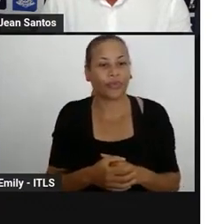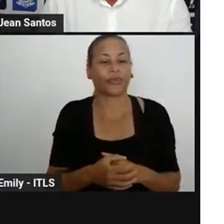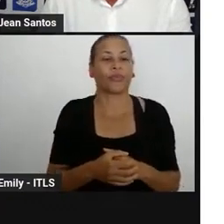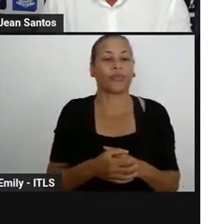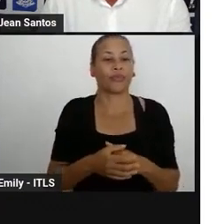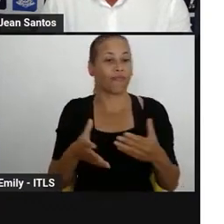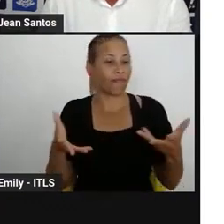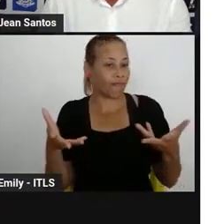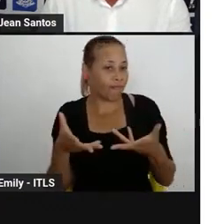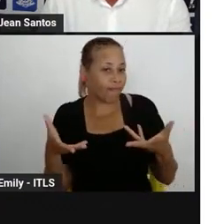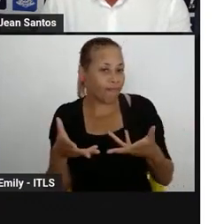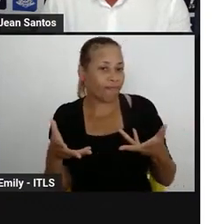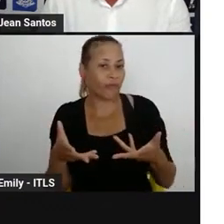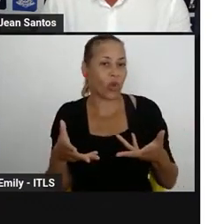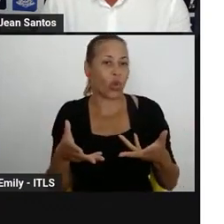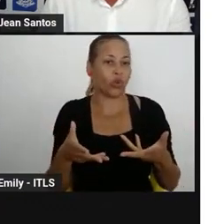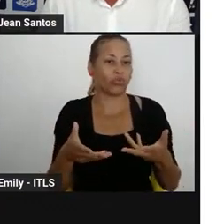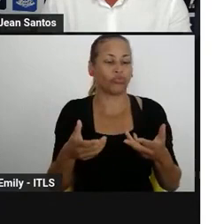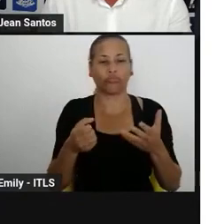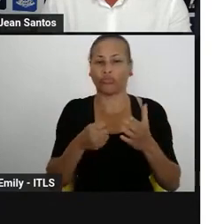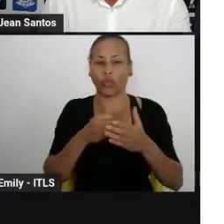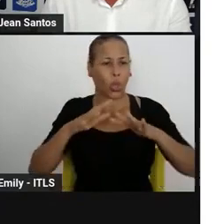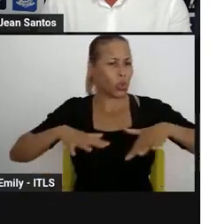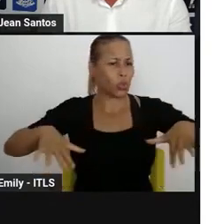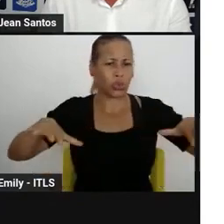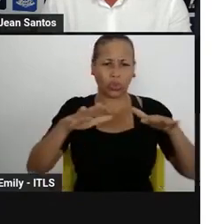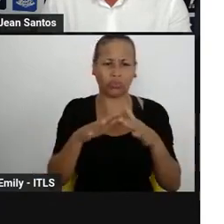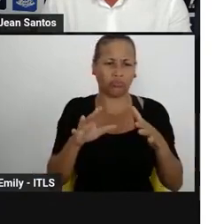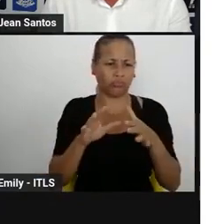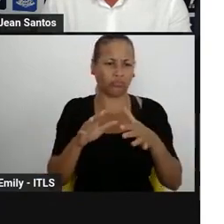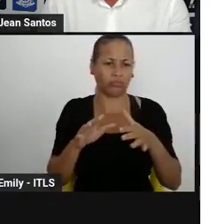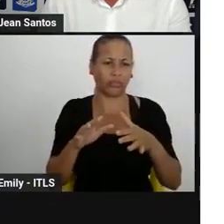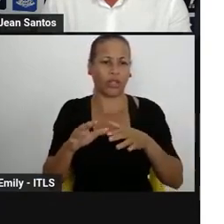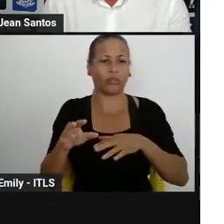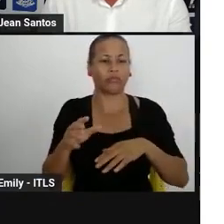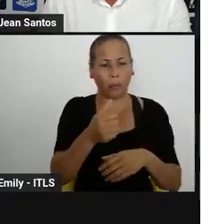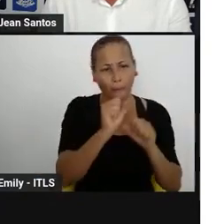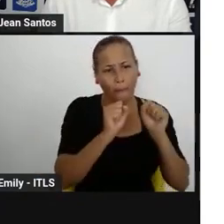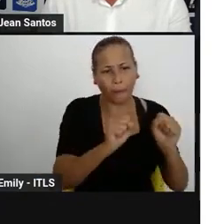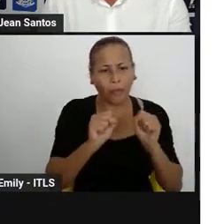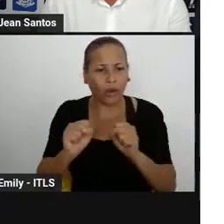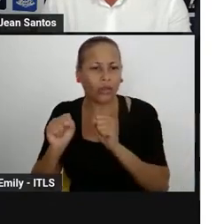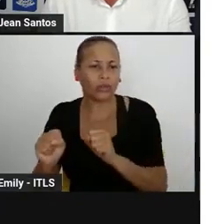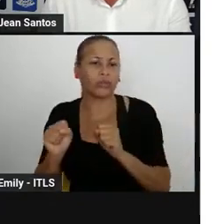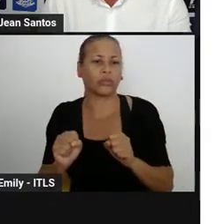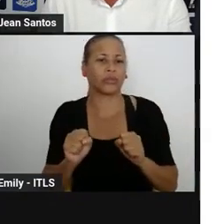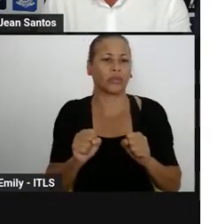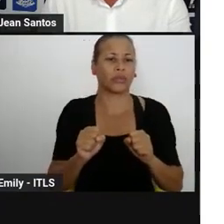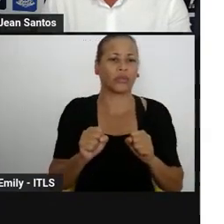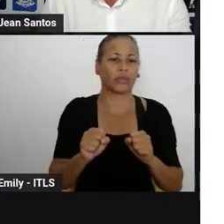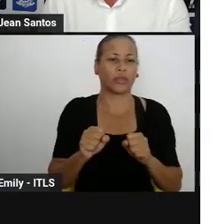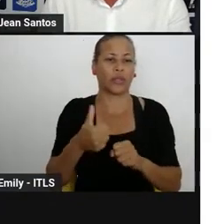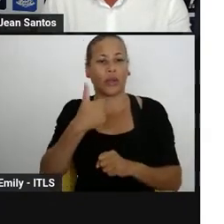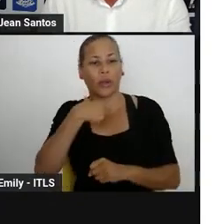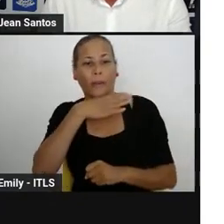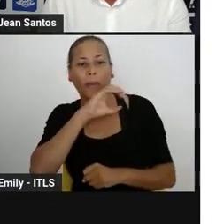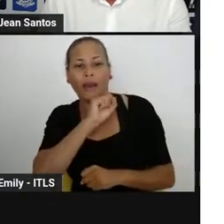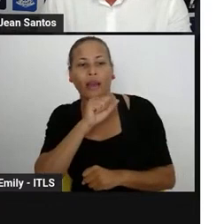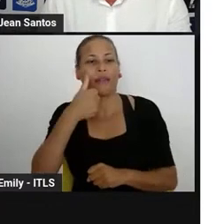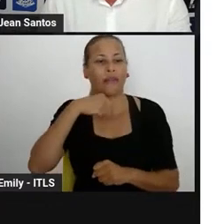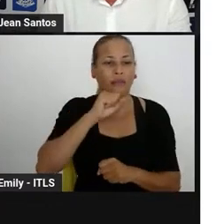Isso aqui também está disponível na secretaria para os gestores terem acesso, também no site da prefeitura